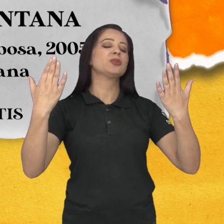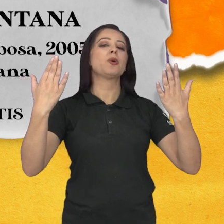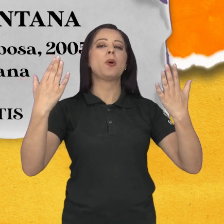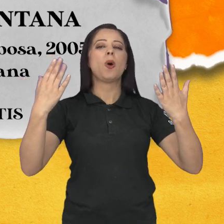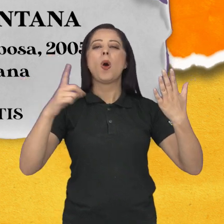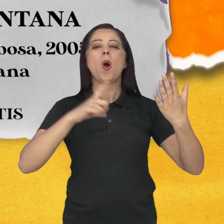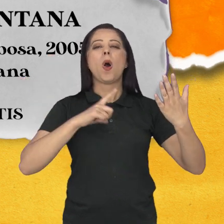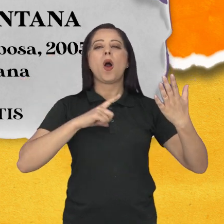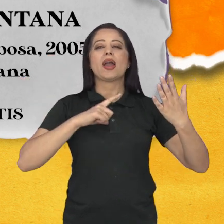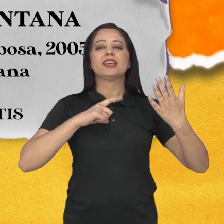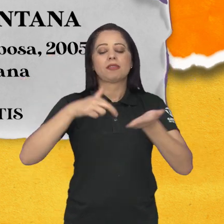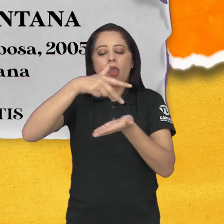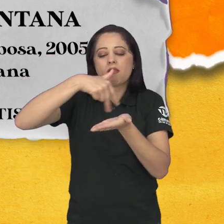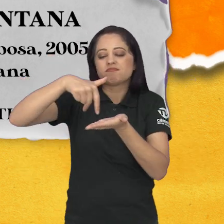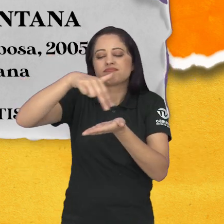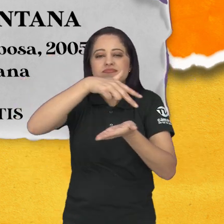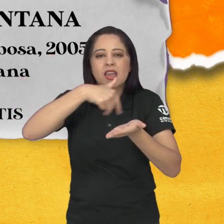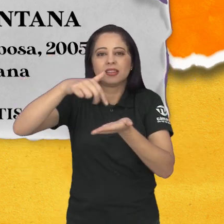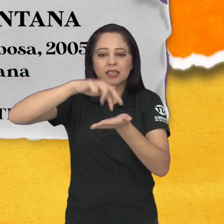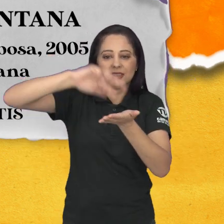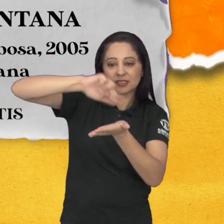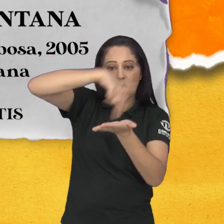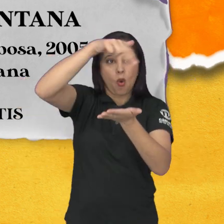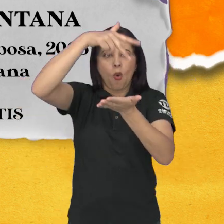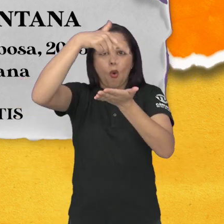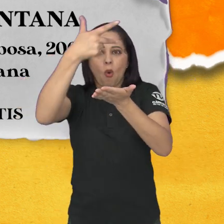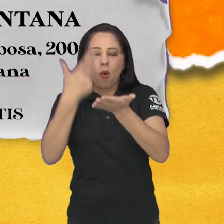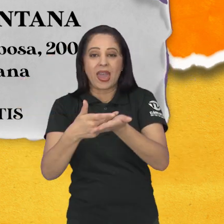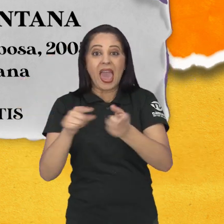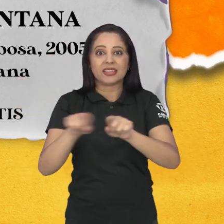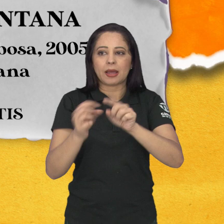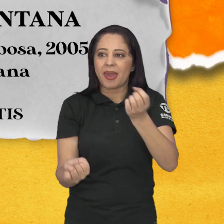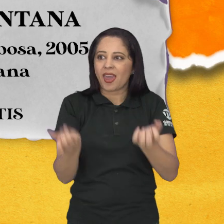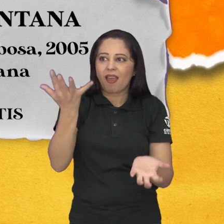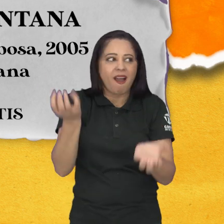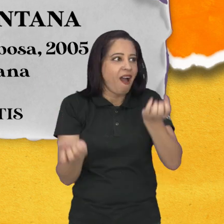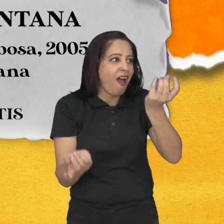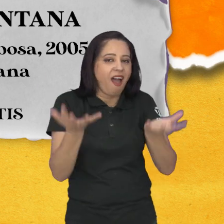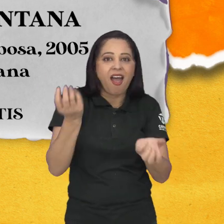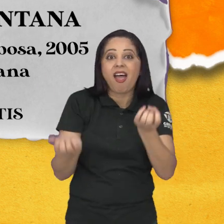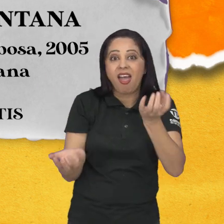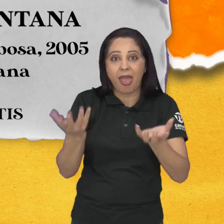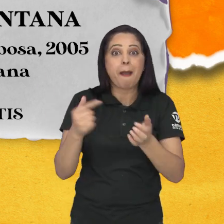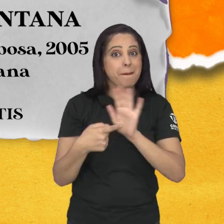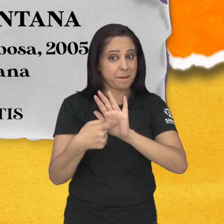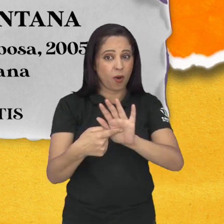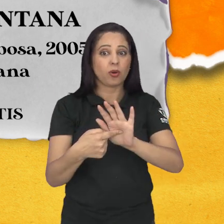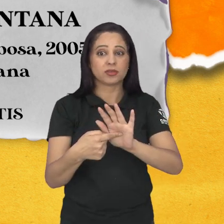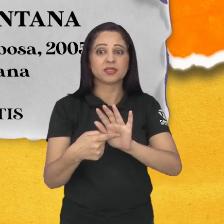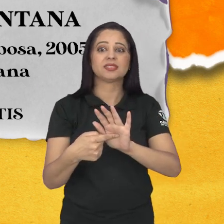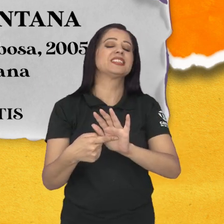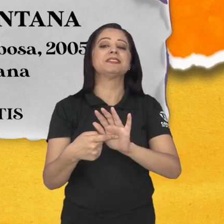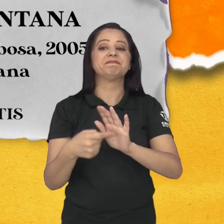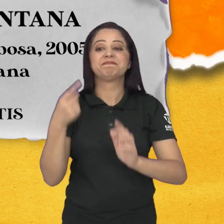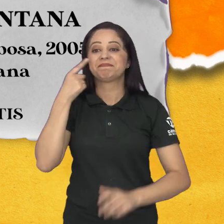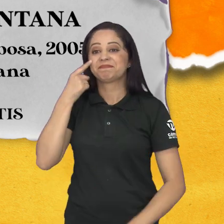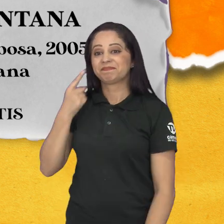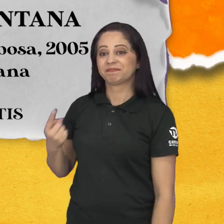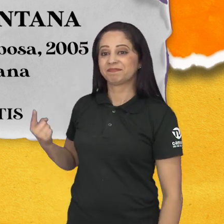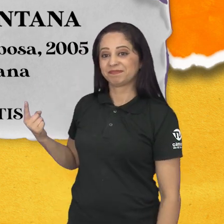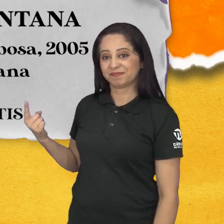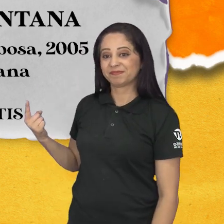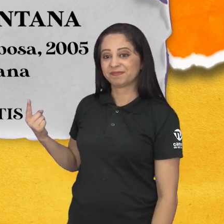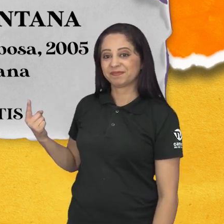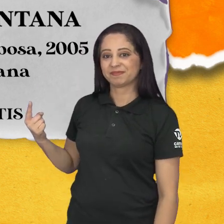com cenas de coreografias, acrobacias e malabarismo. A apresentação aborda o trânsito de pessoas e